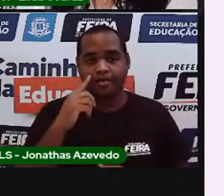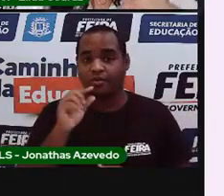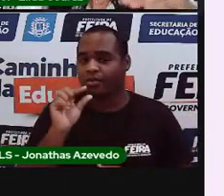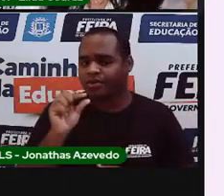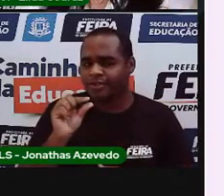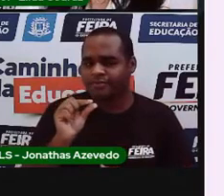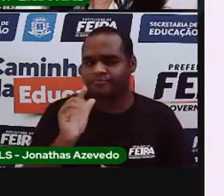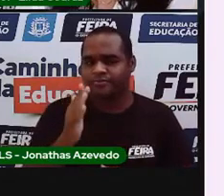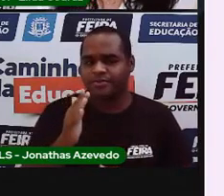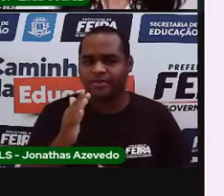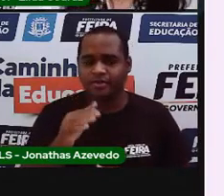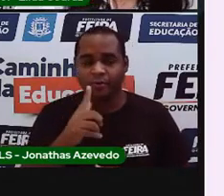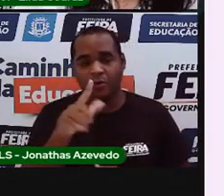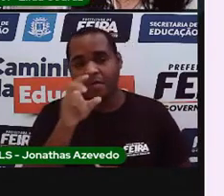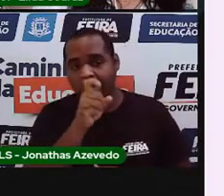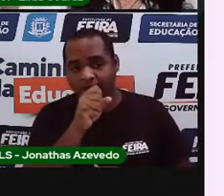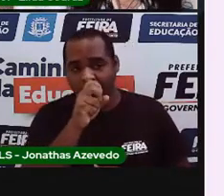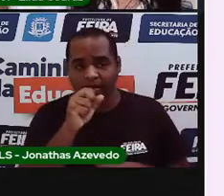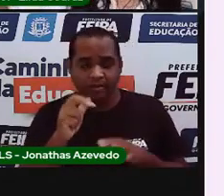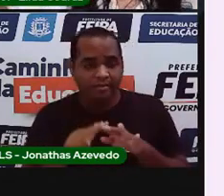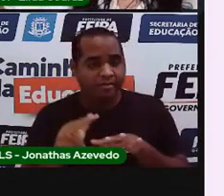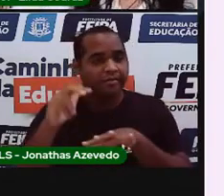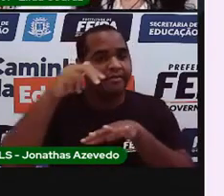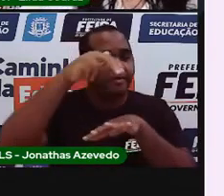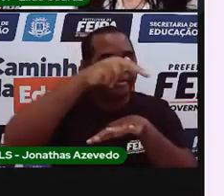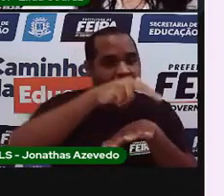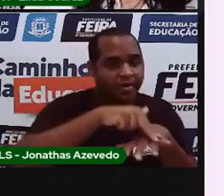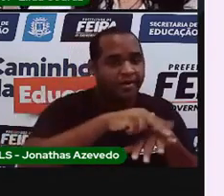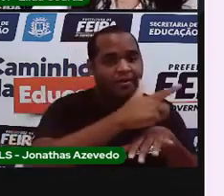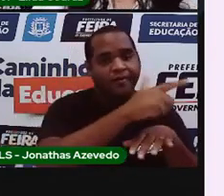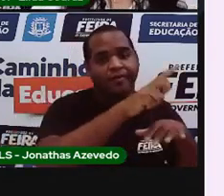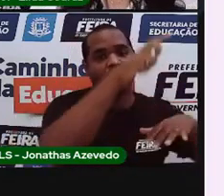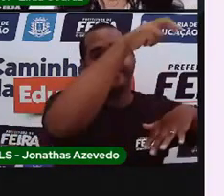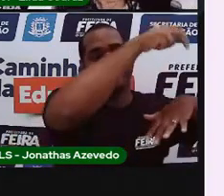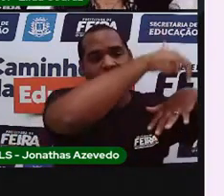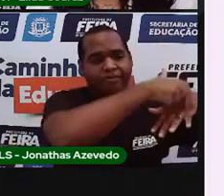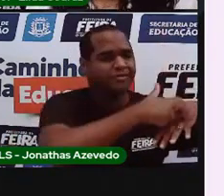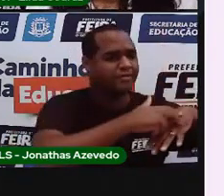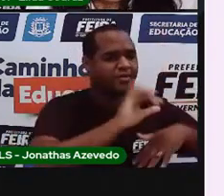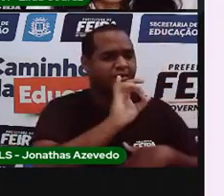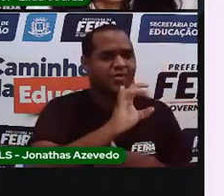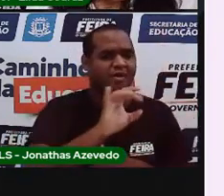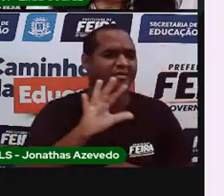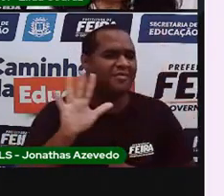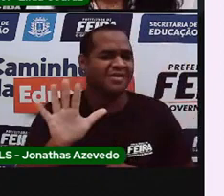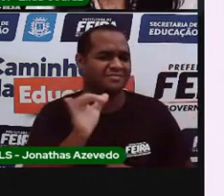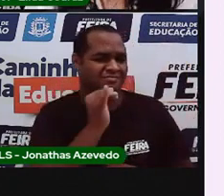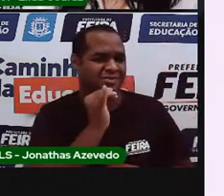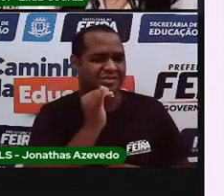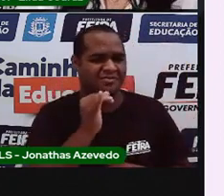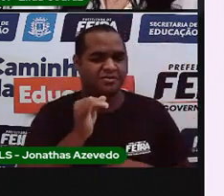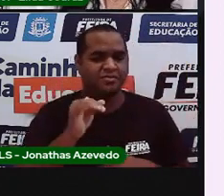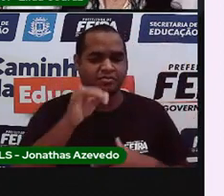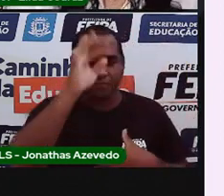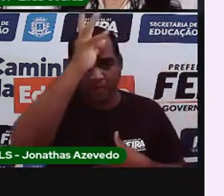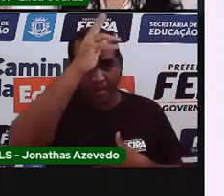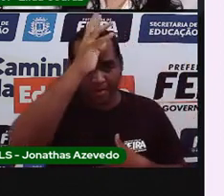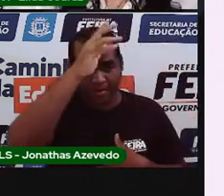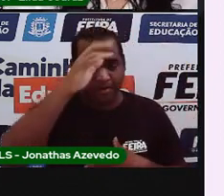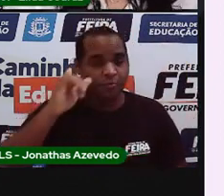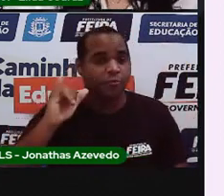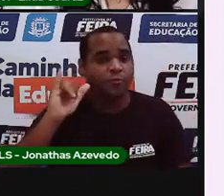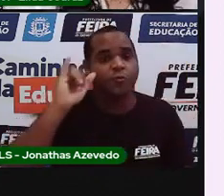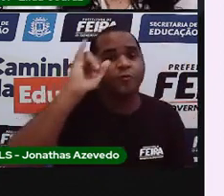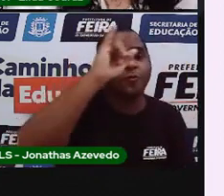um pouquinho. Num pé de laranja pra cima do galinheiro. Mas voar, mesmo assim, tipo